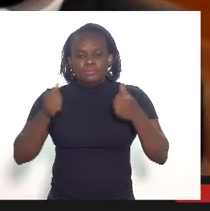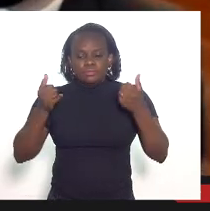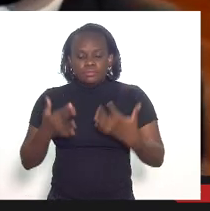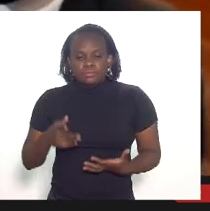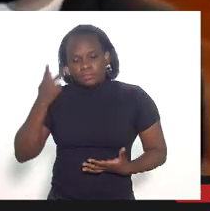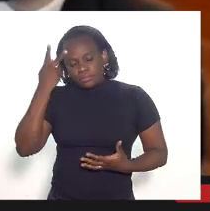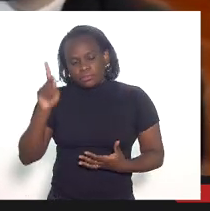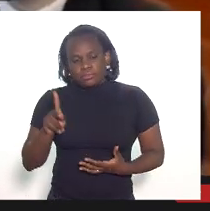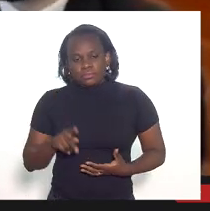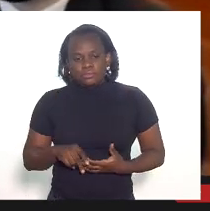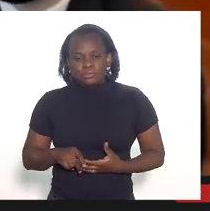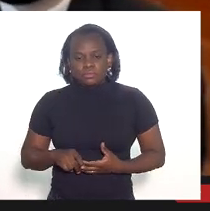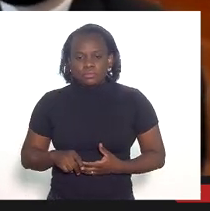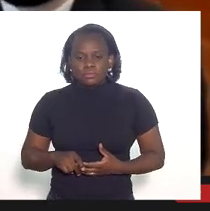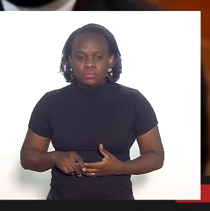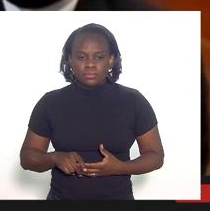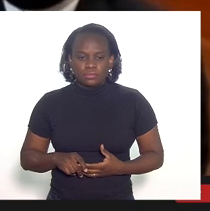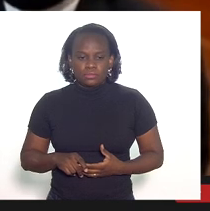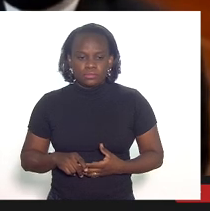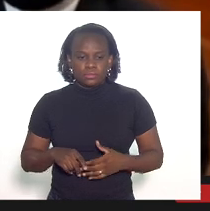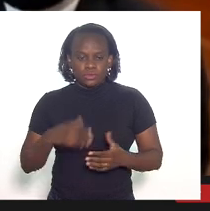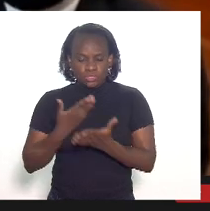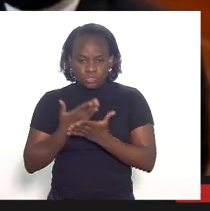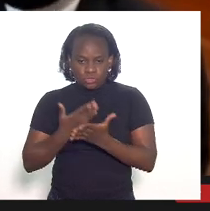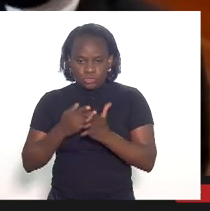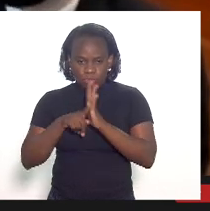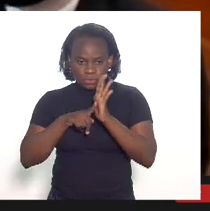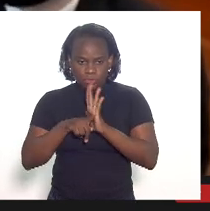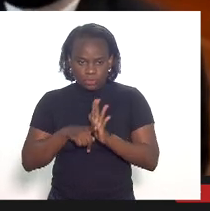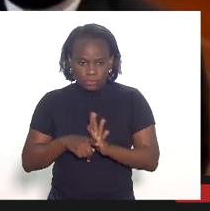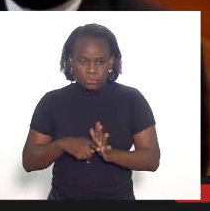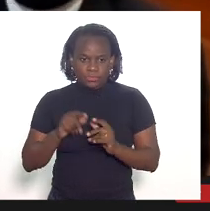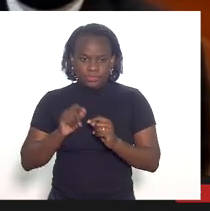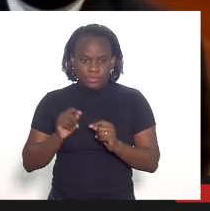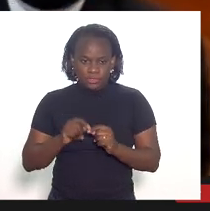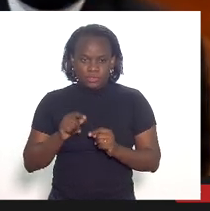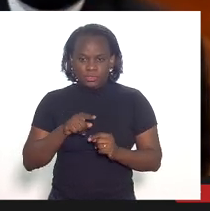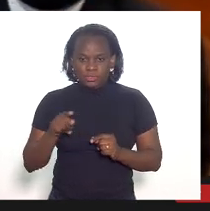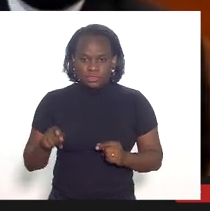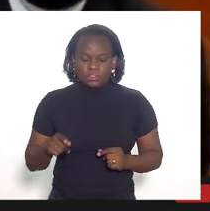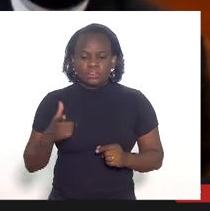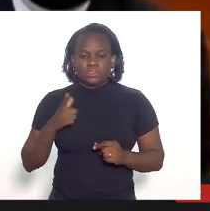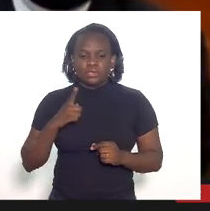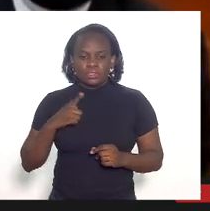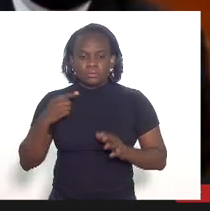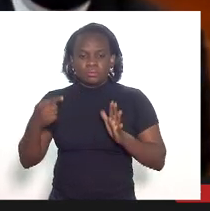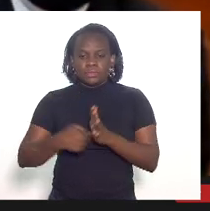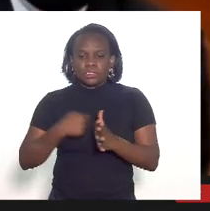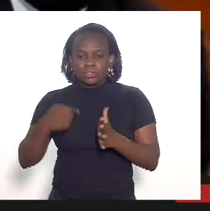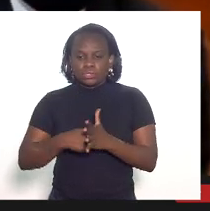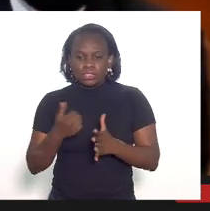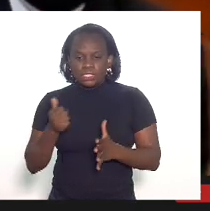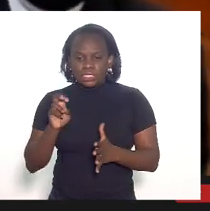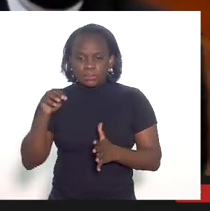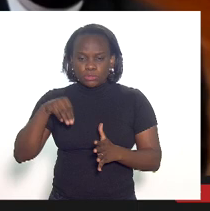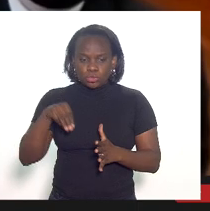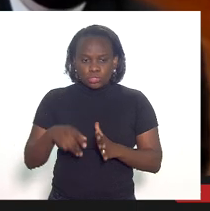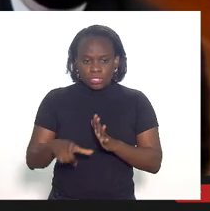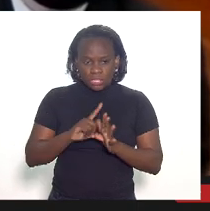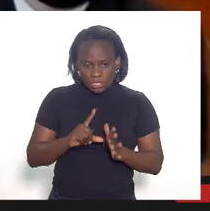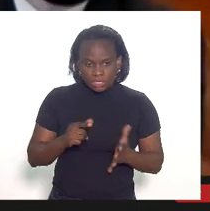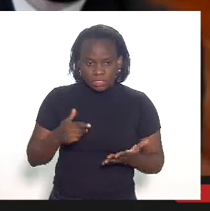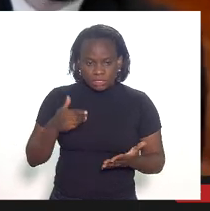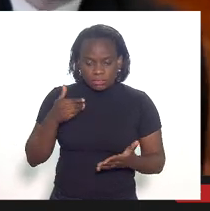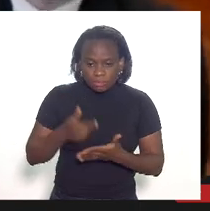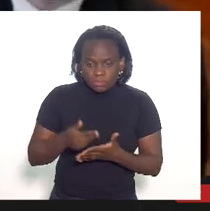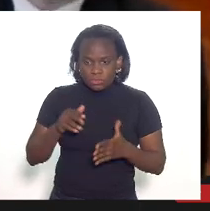essas perguntas todas foram feitas mas a vossa excelência já explanou nós recebemos as perguntas 15 minutos antes do começo